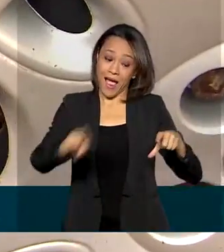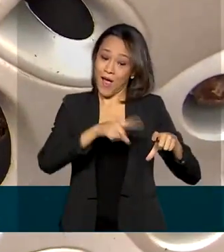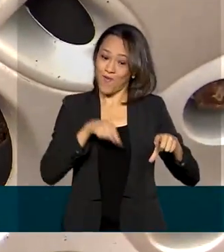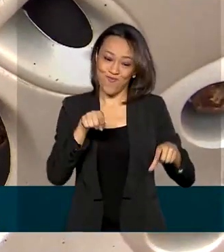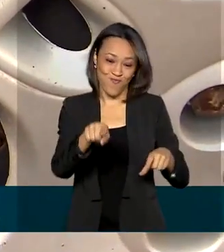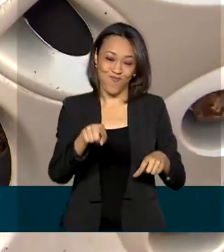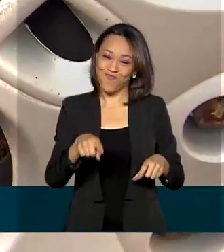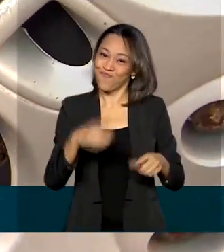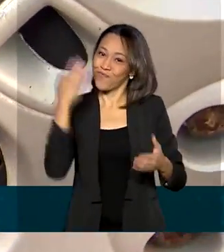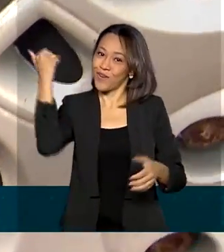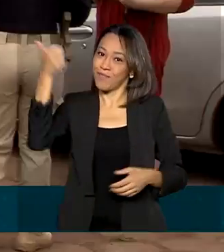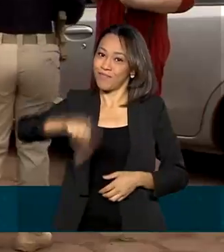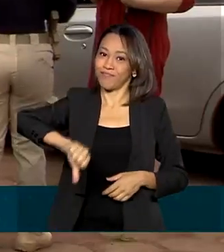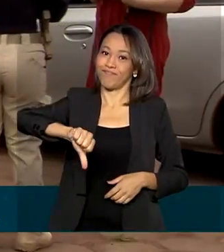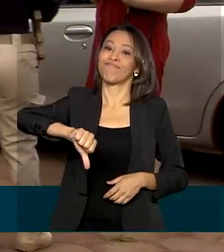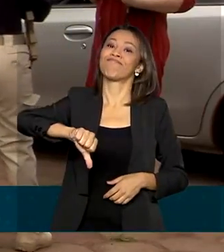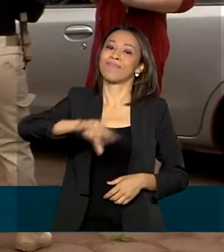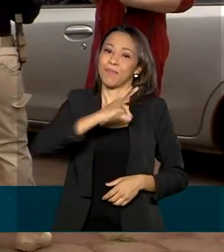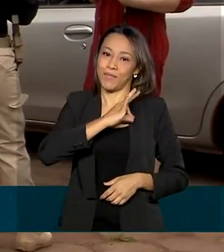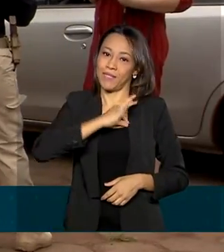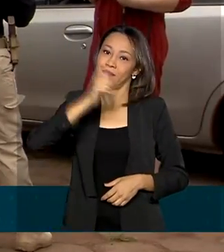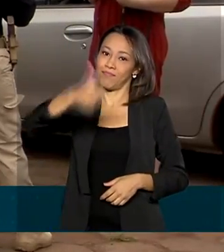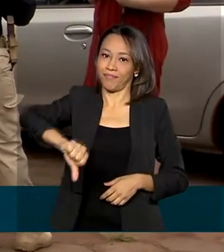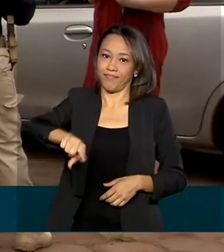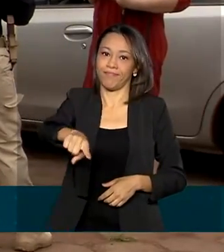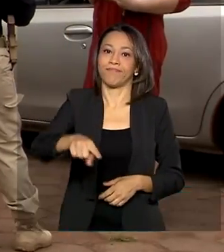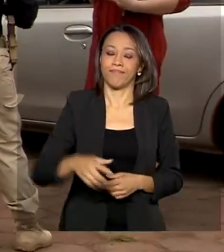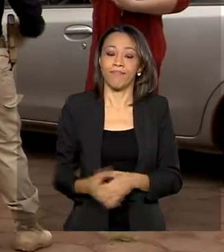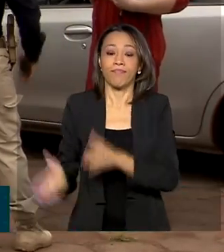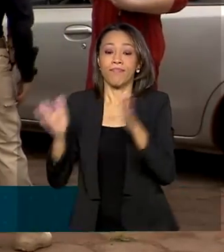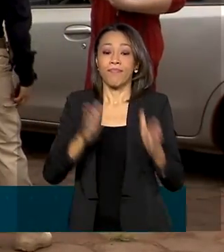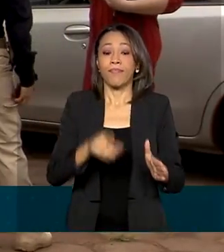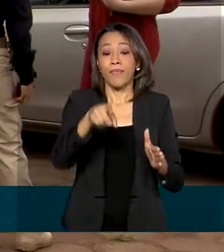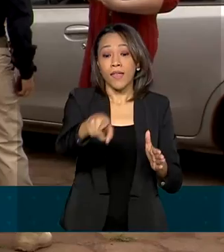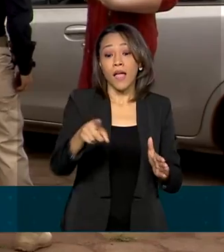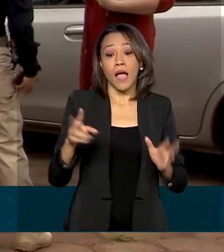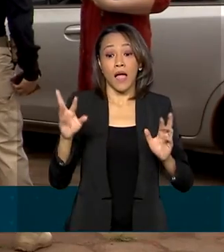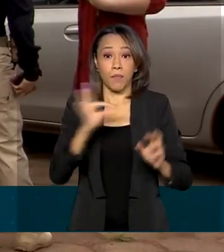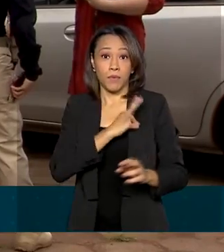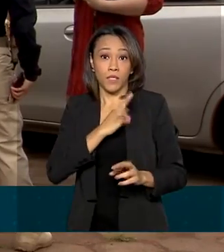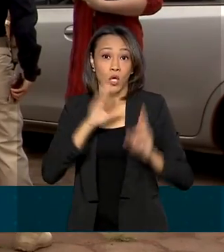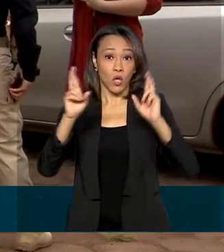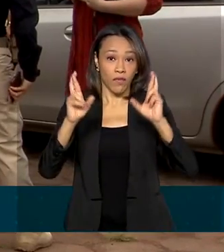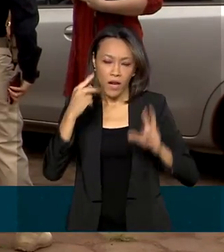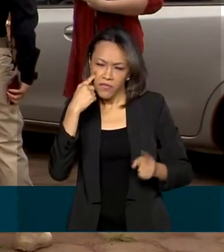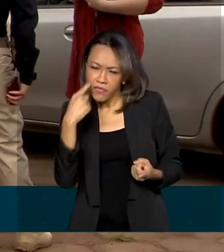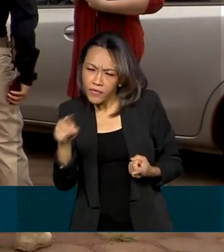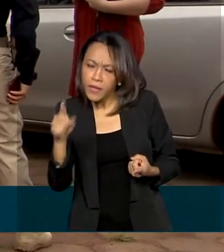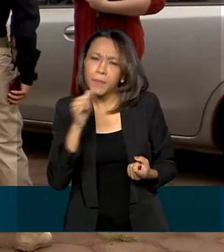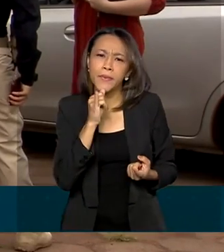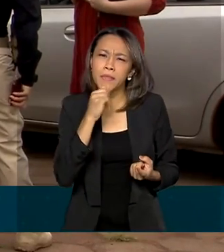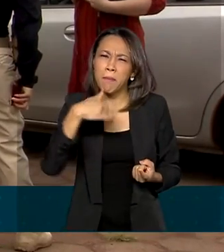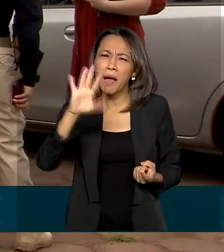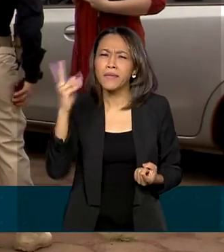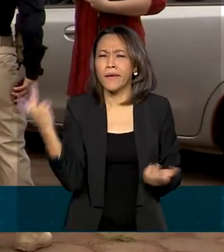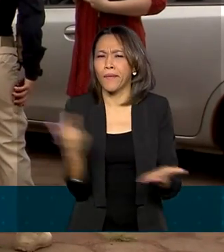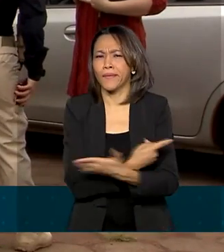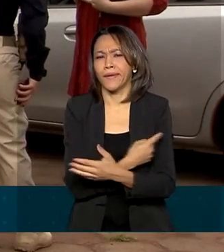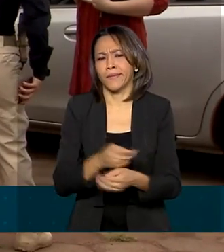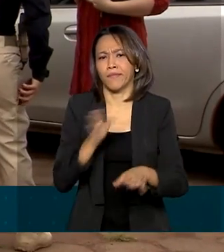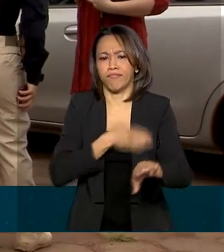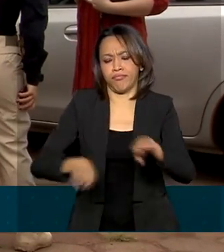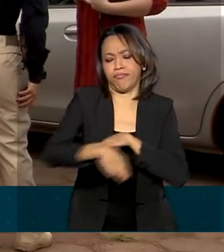teste da abordagem da PRF. A operação do feriado verifica as infrações mais comuns, como excesso de velocidade,